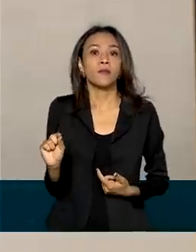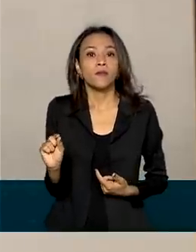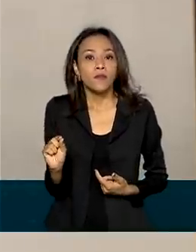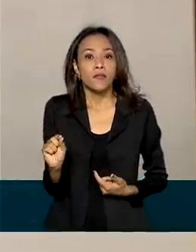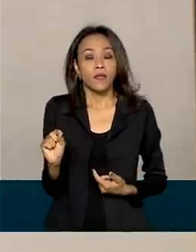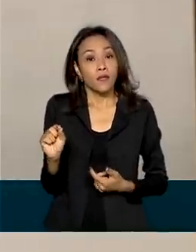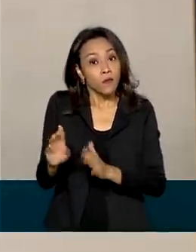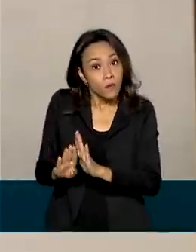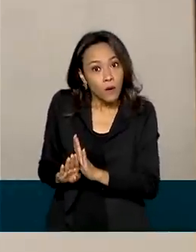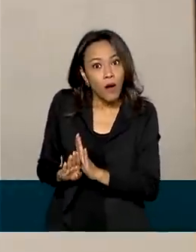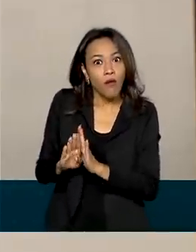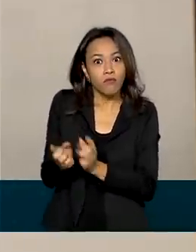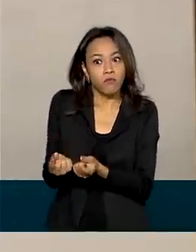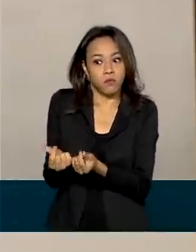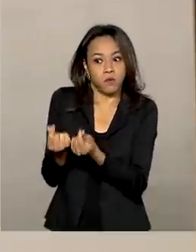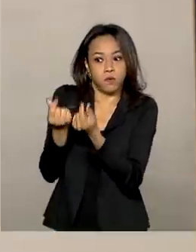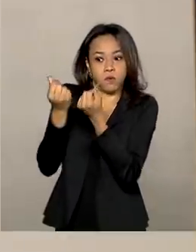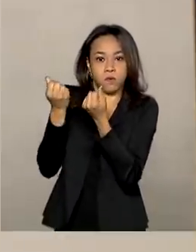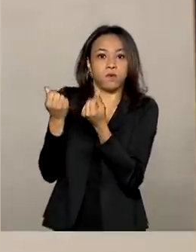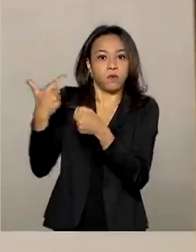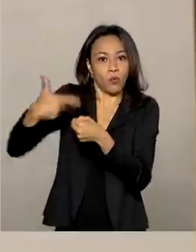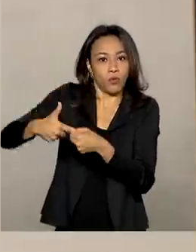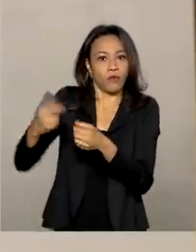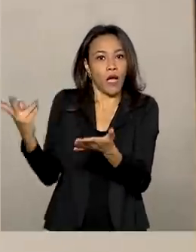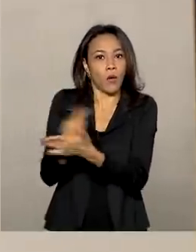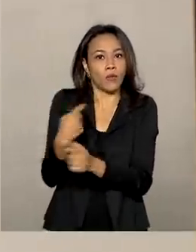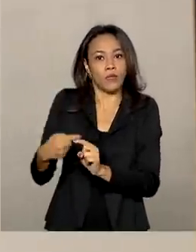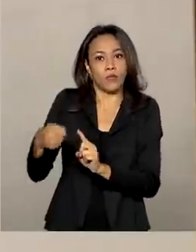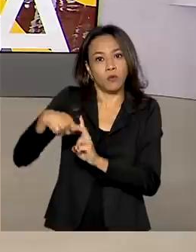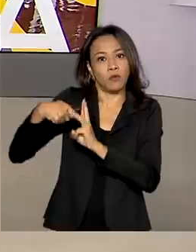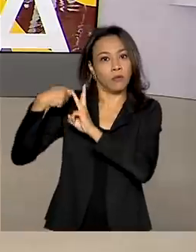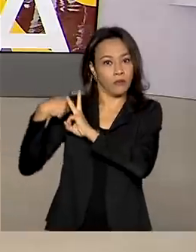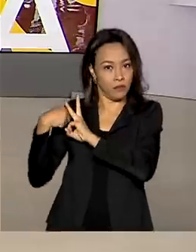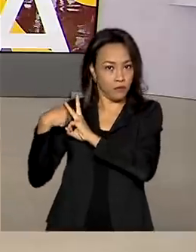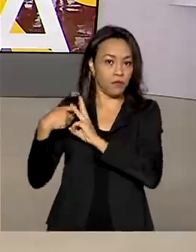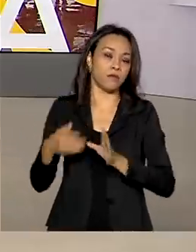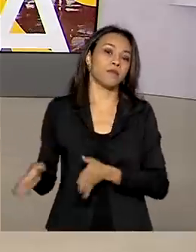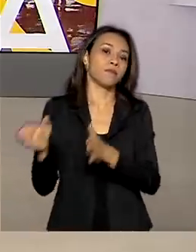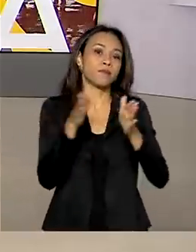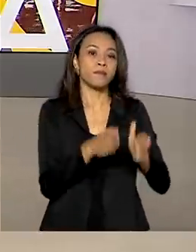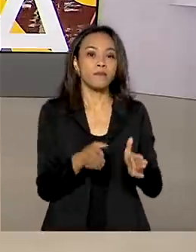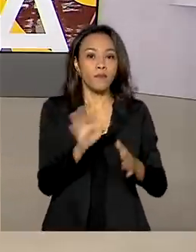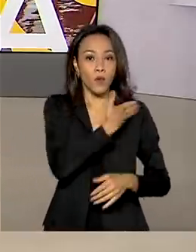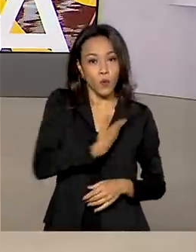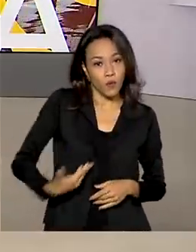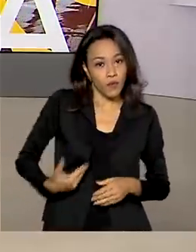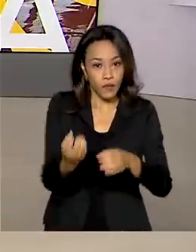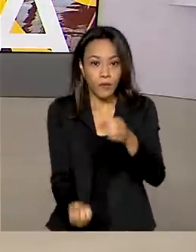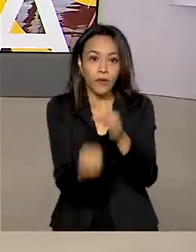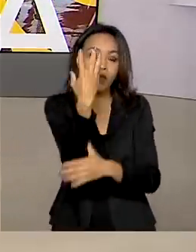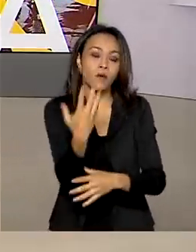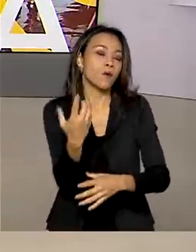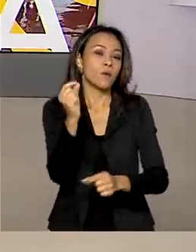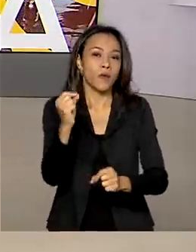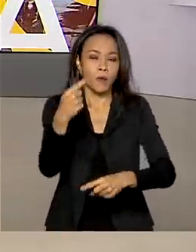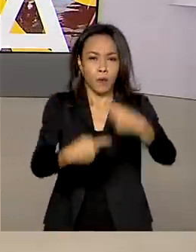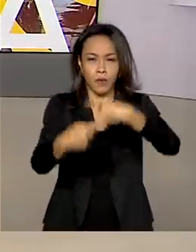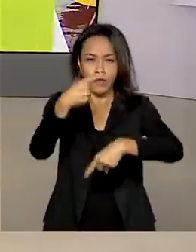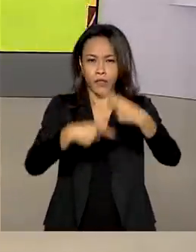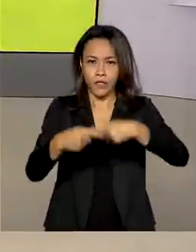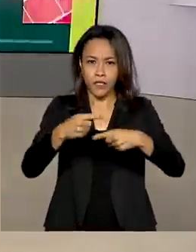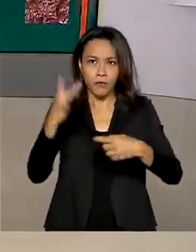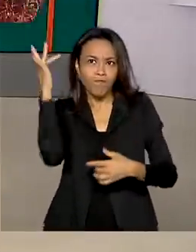do aumento do preço dos combustíveis que aconteceu nos últimos meses. O governo criou a política de modernização das